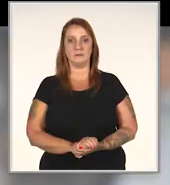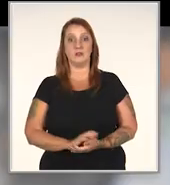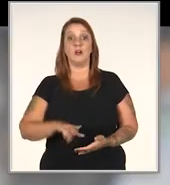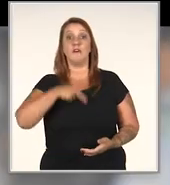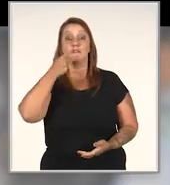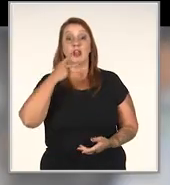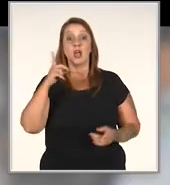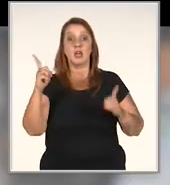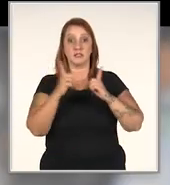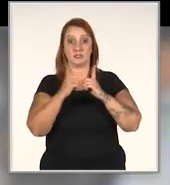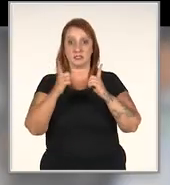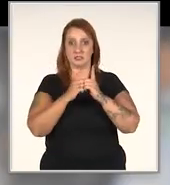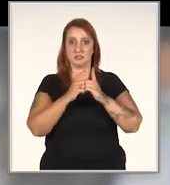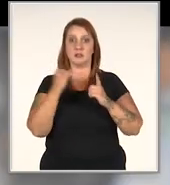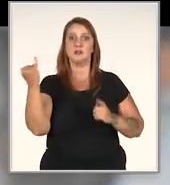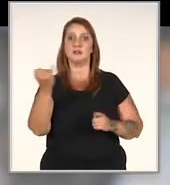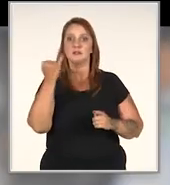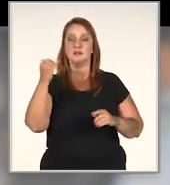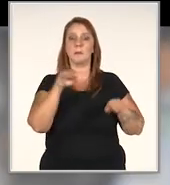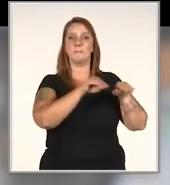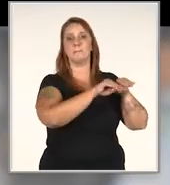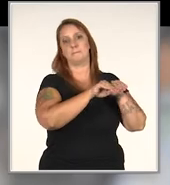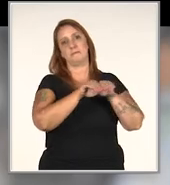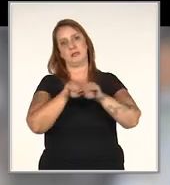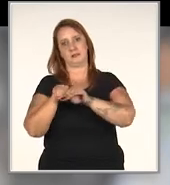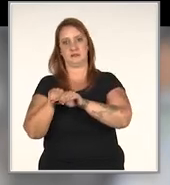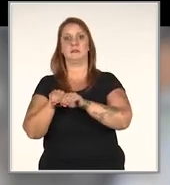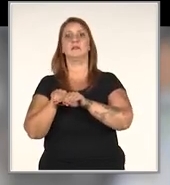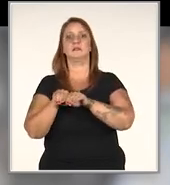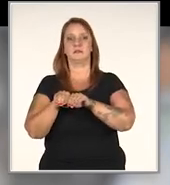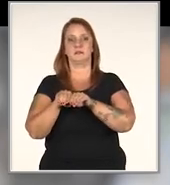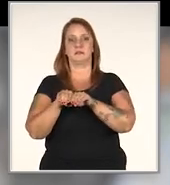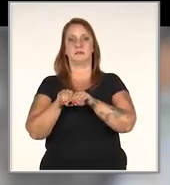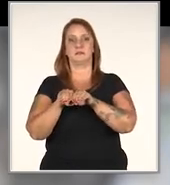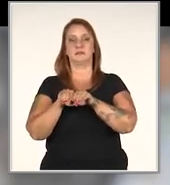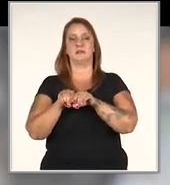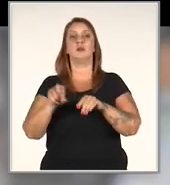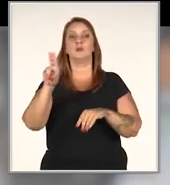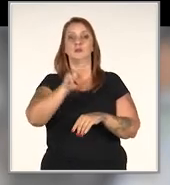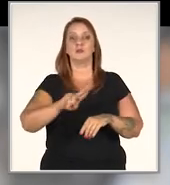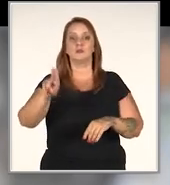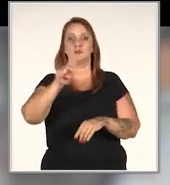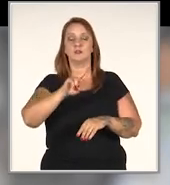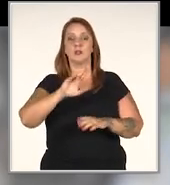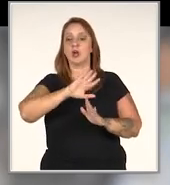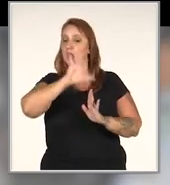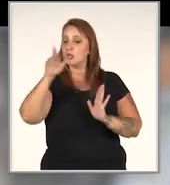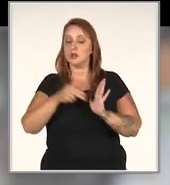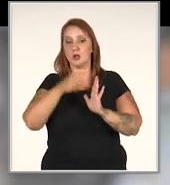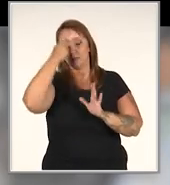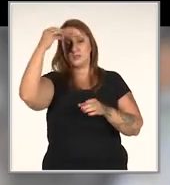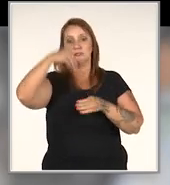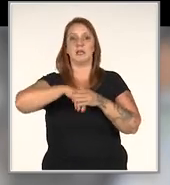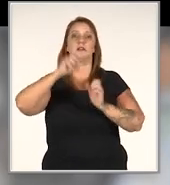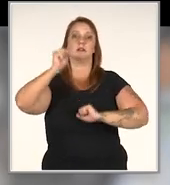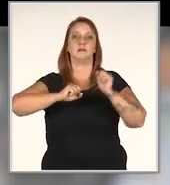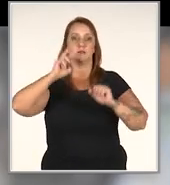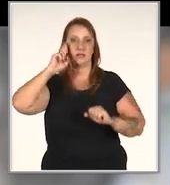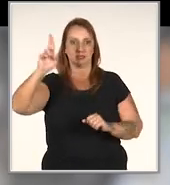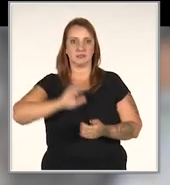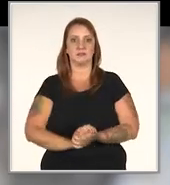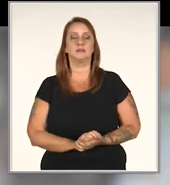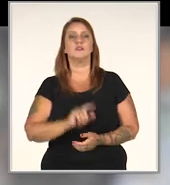Quando falamos em atendimento, é importante ter um padrão a ser aplicado por todos na empresa.